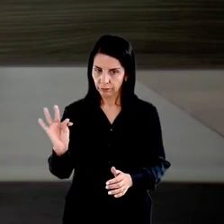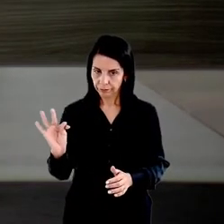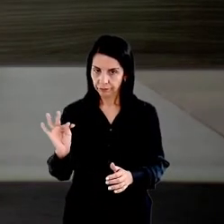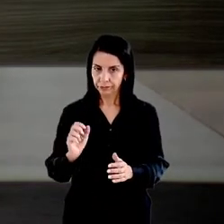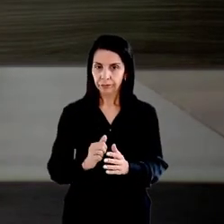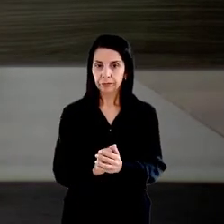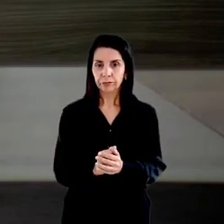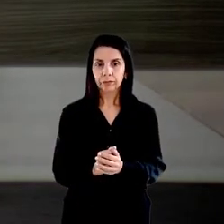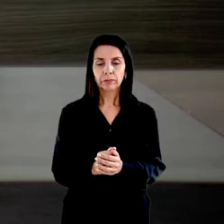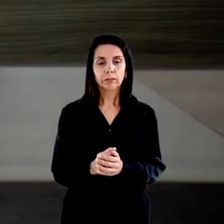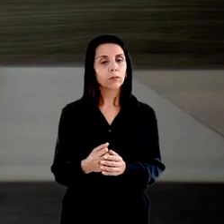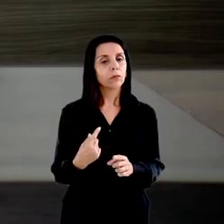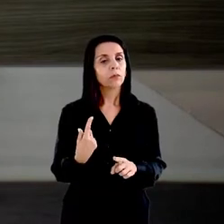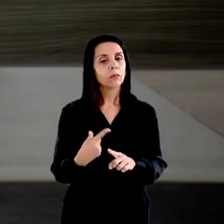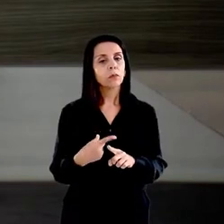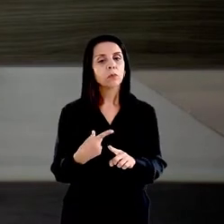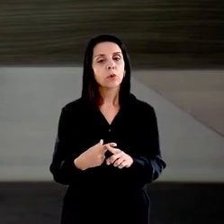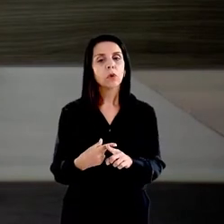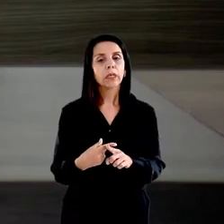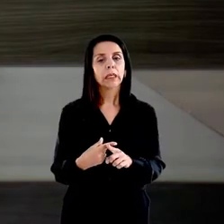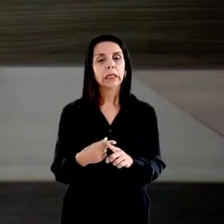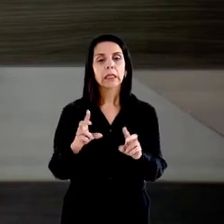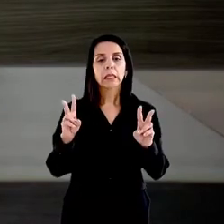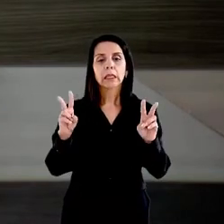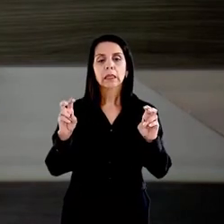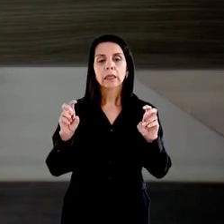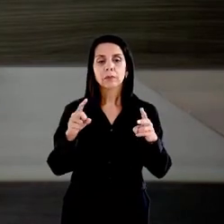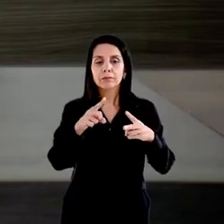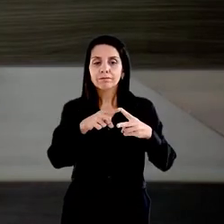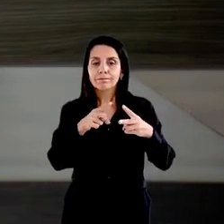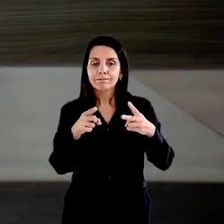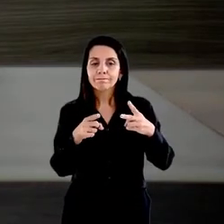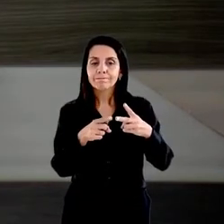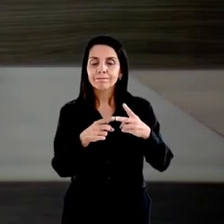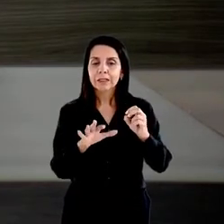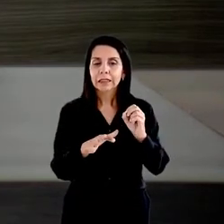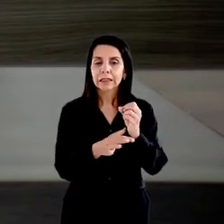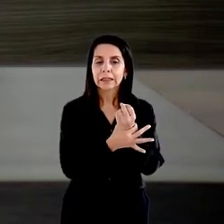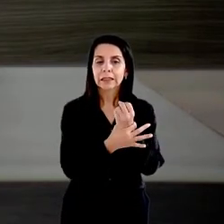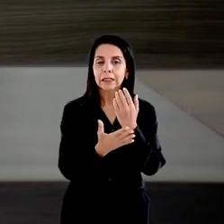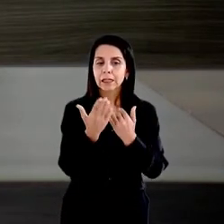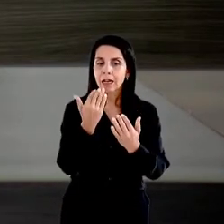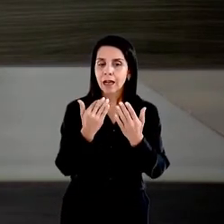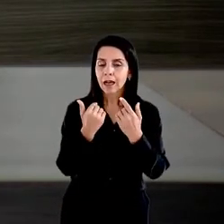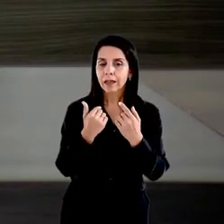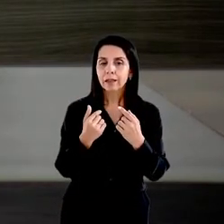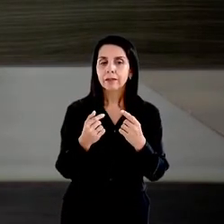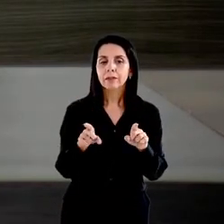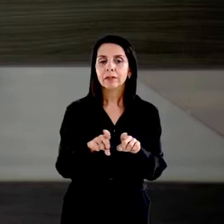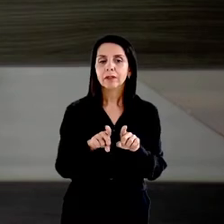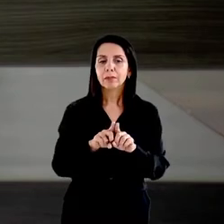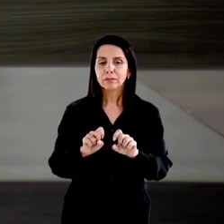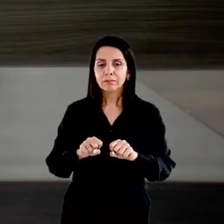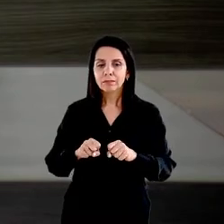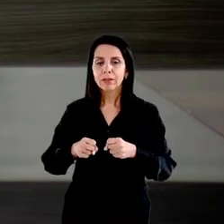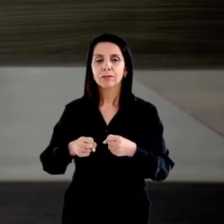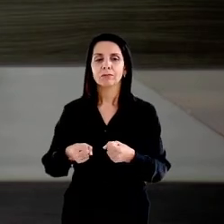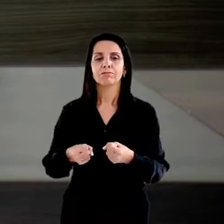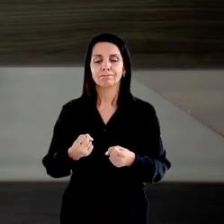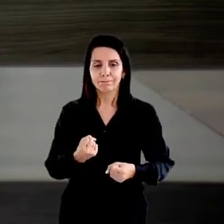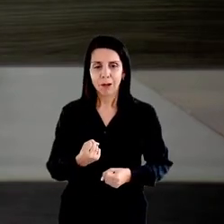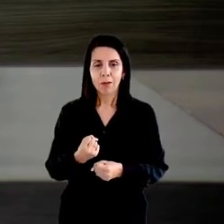há um só tempo, de segurança alimentar e também da defesa das pessoas em situação de rua.